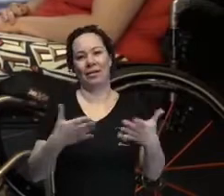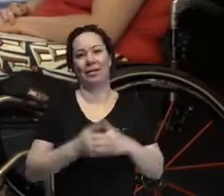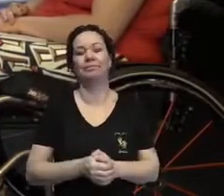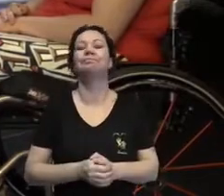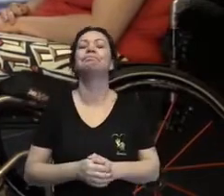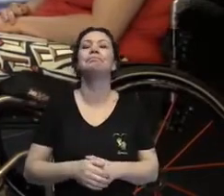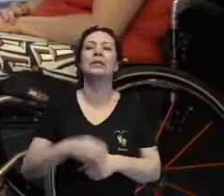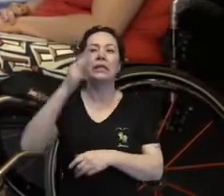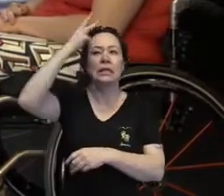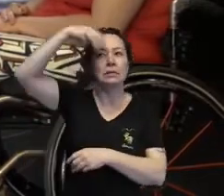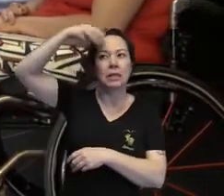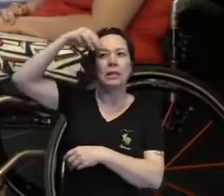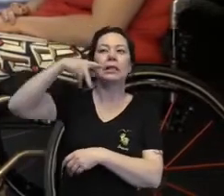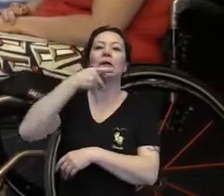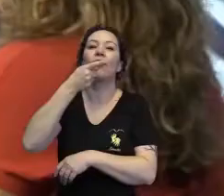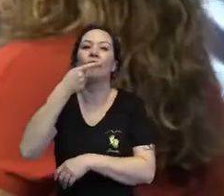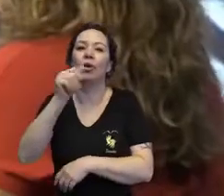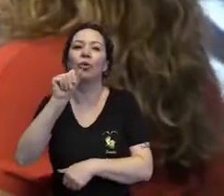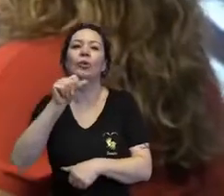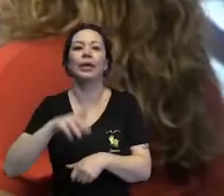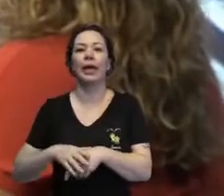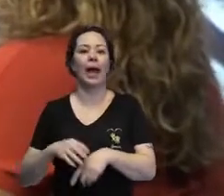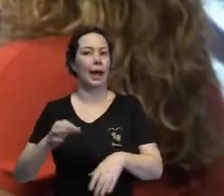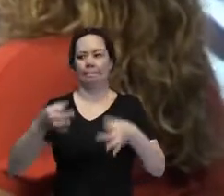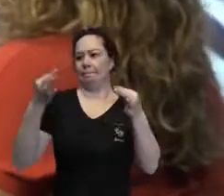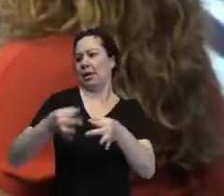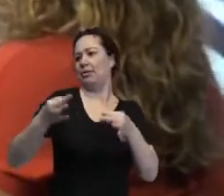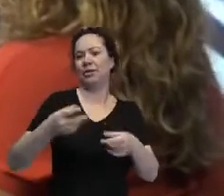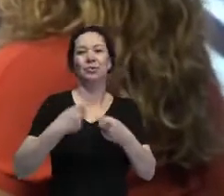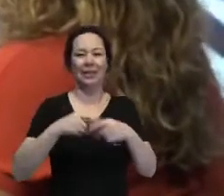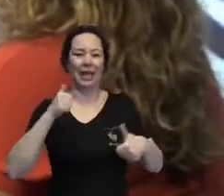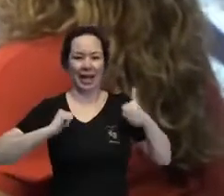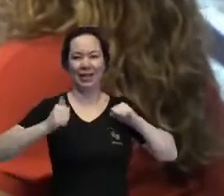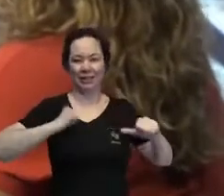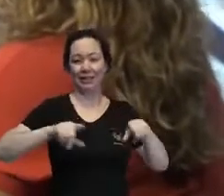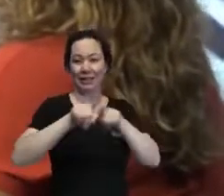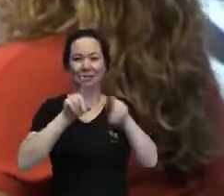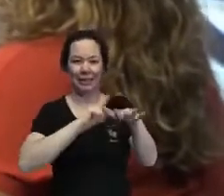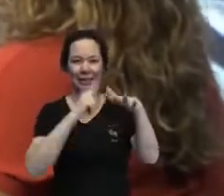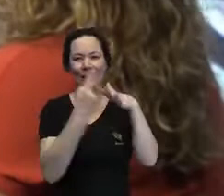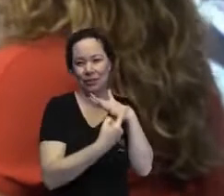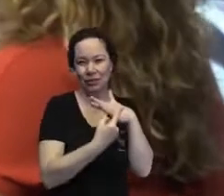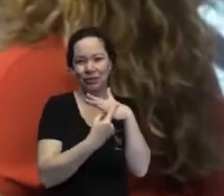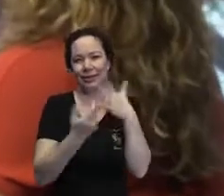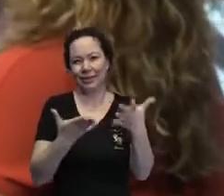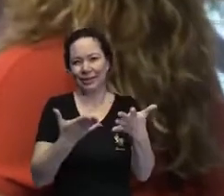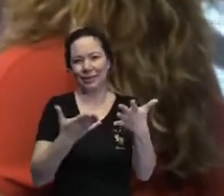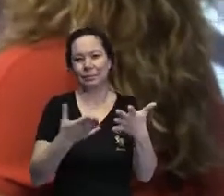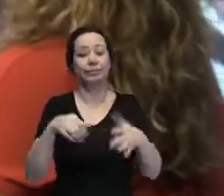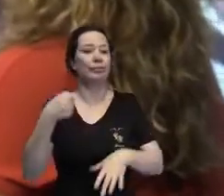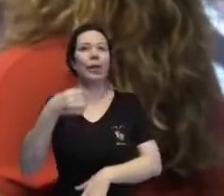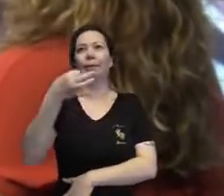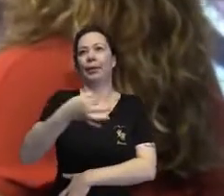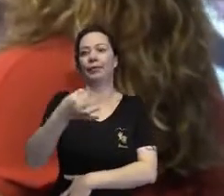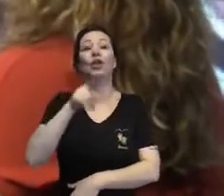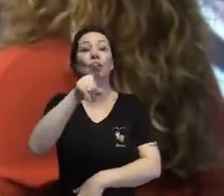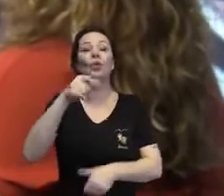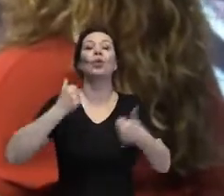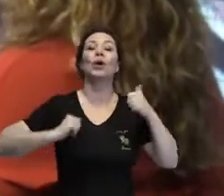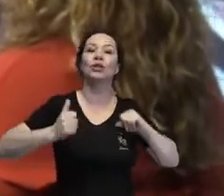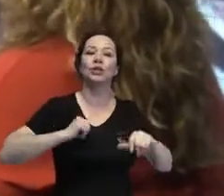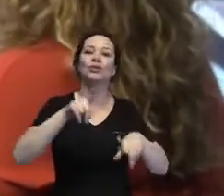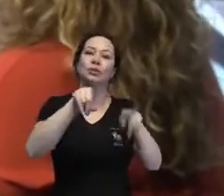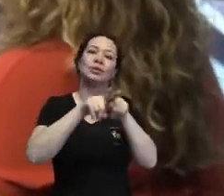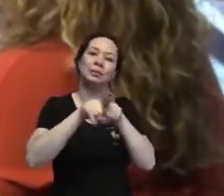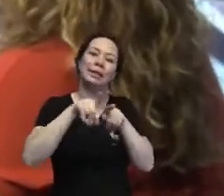que muitas vezes é romantizada na vida de um artista e nas próprias redes sociais. E você, sendo uma artista, com certeza, você transita por